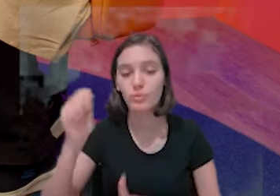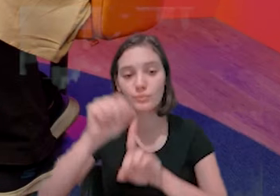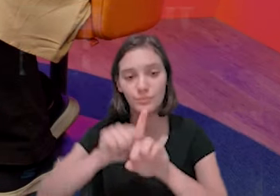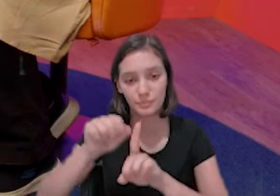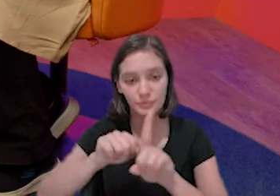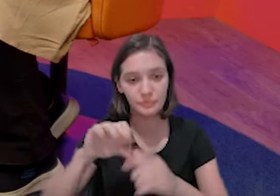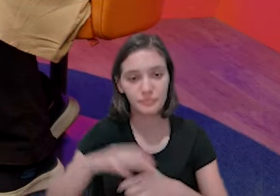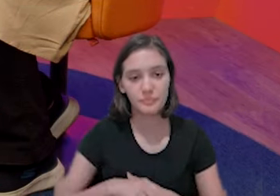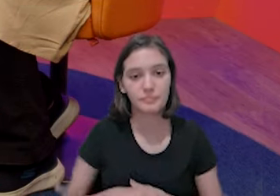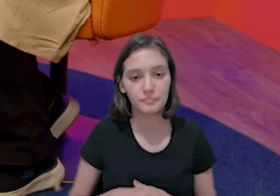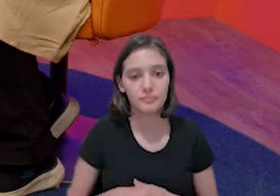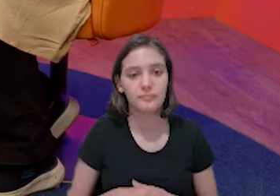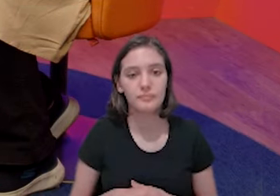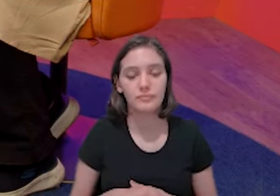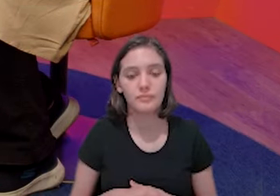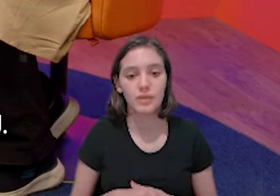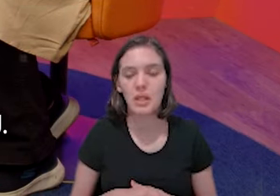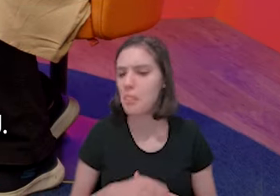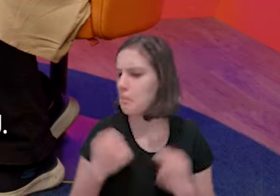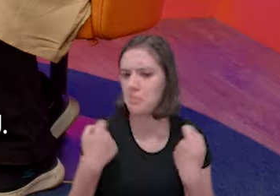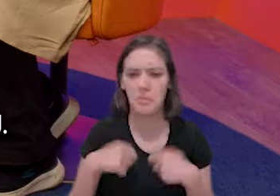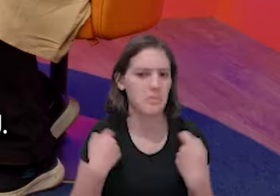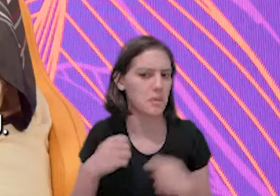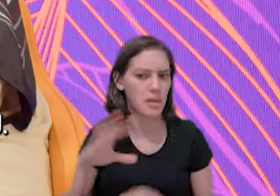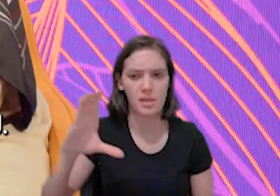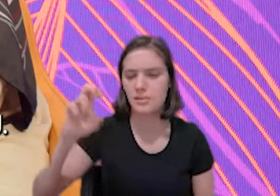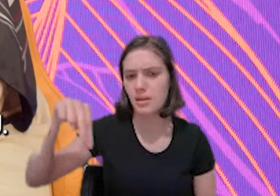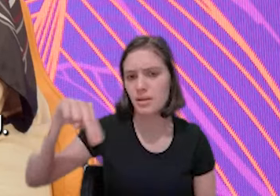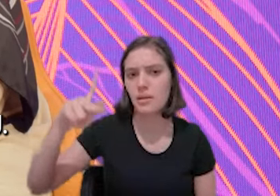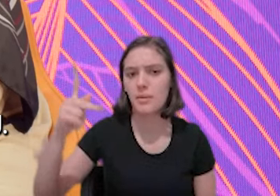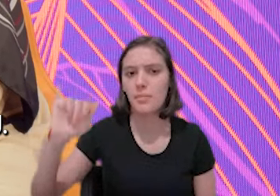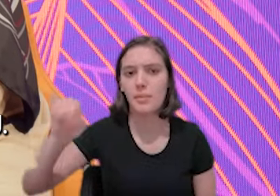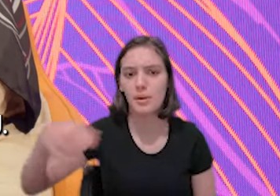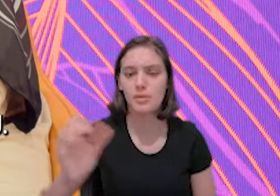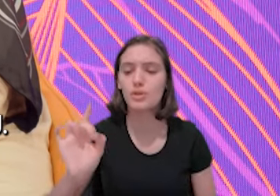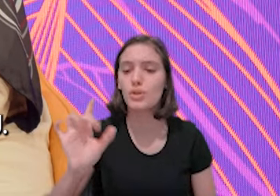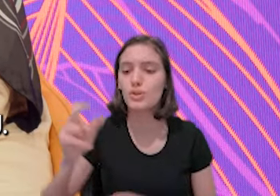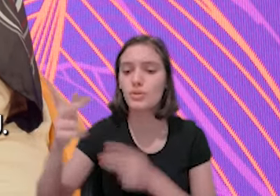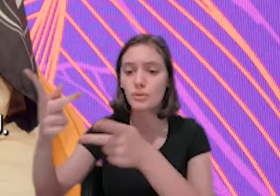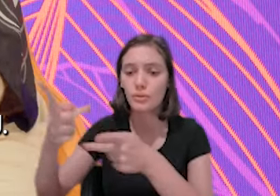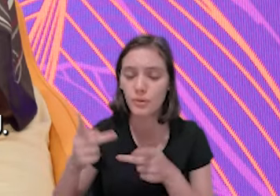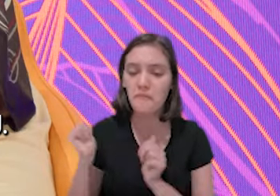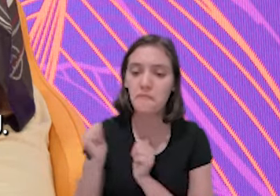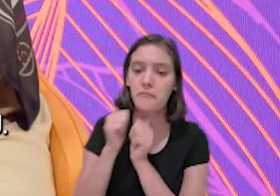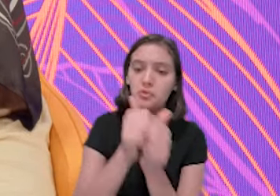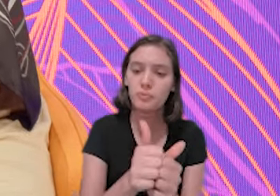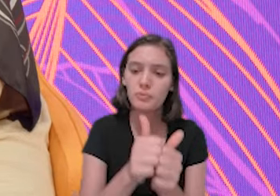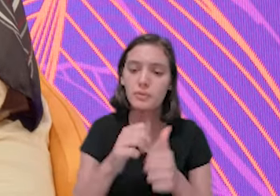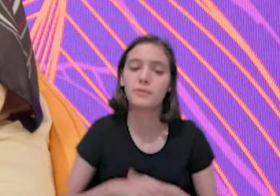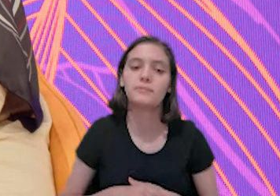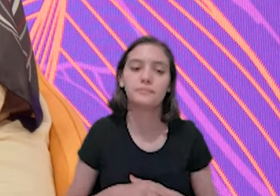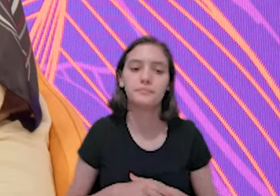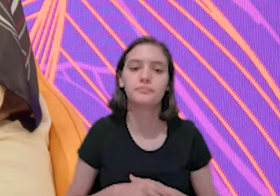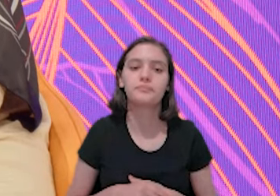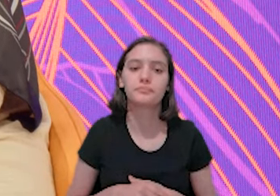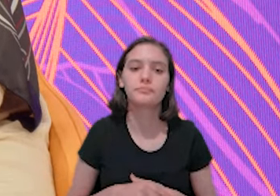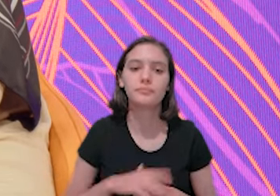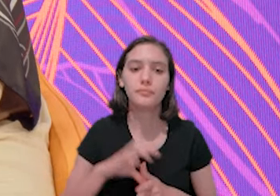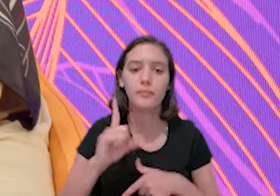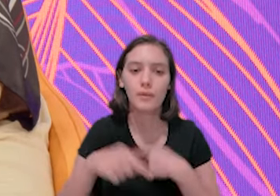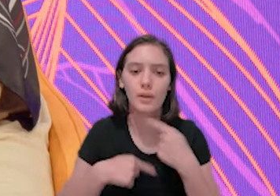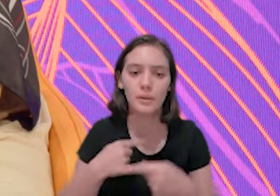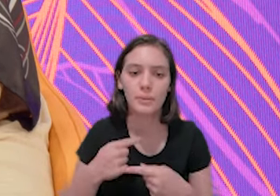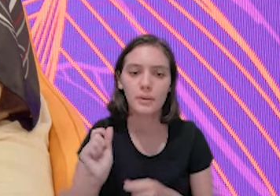convite, vai ser em outubro. Aham, mas eles falam que não precisa ser, a gente só visitar, vamos junto.